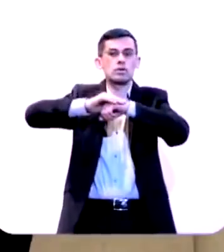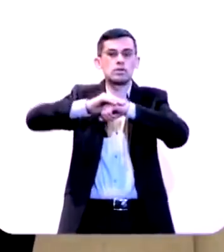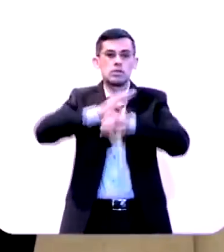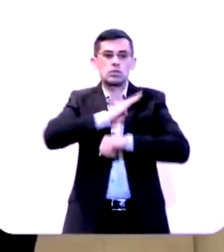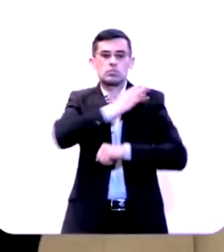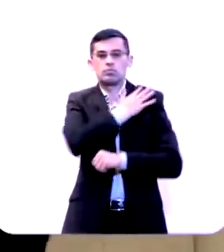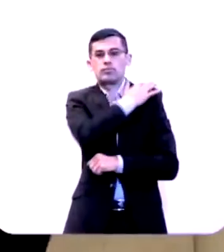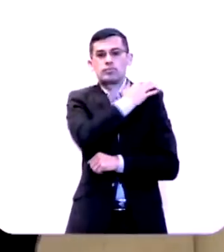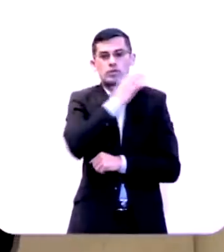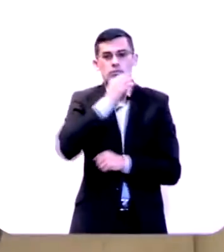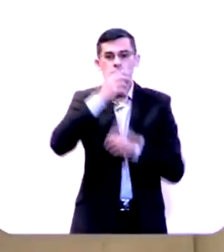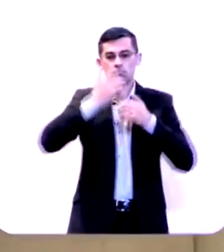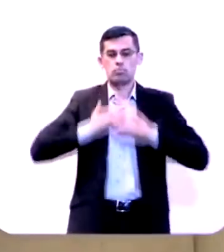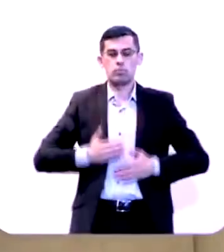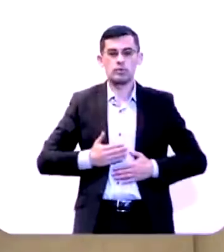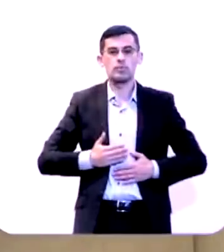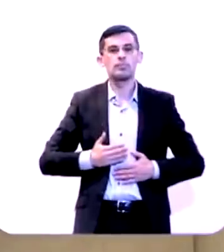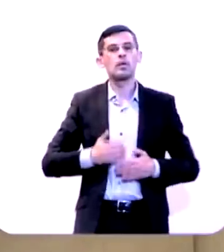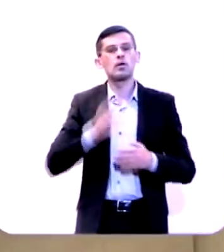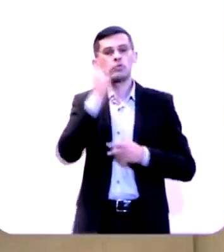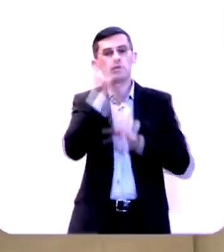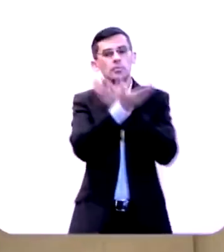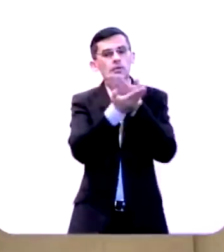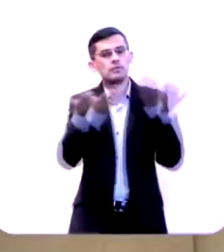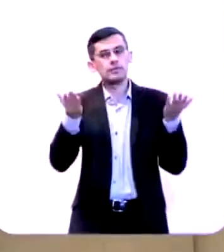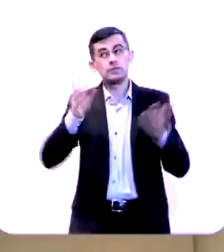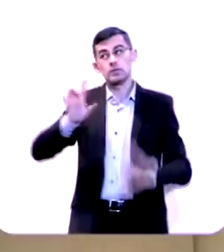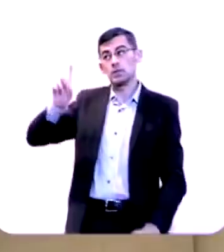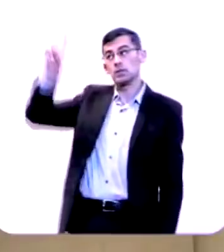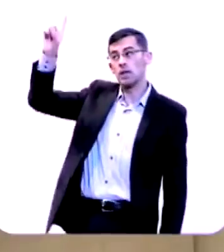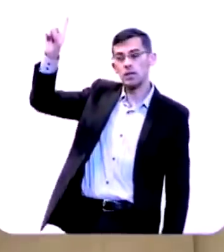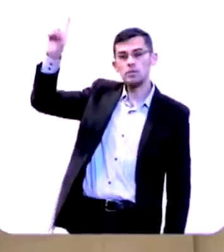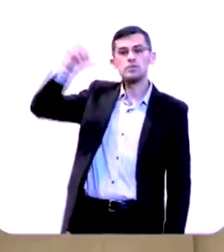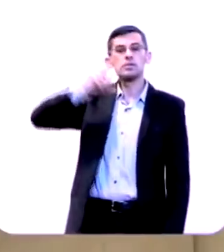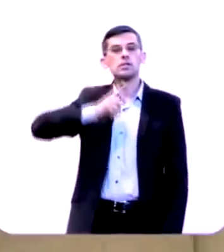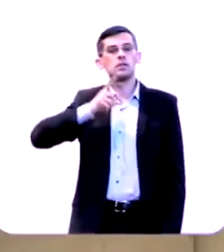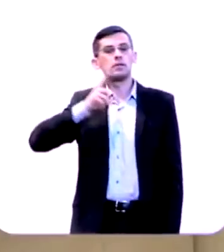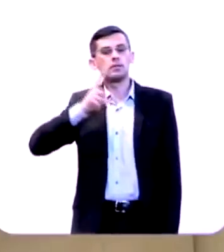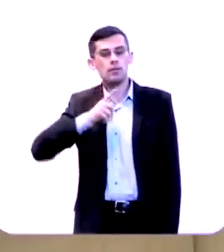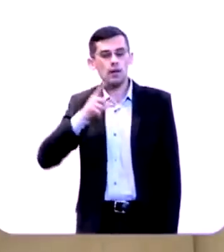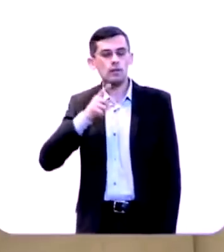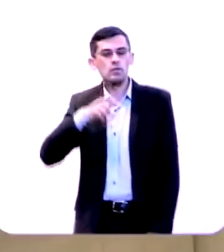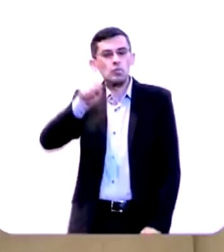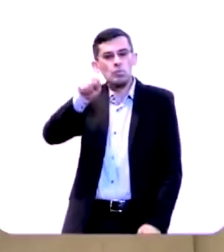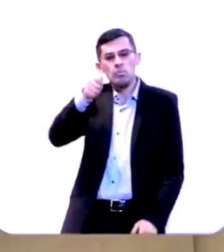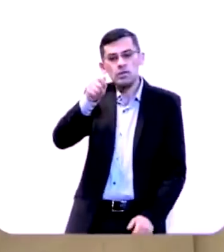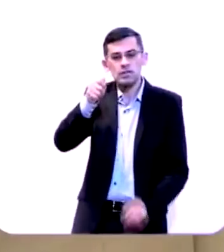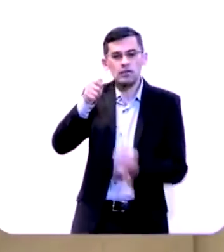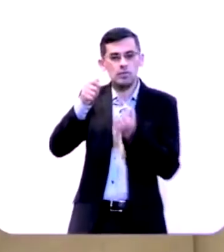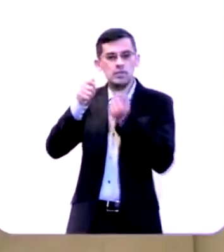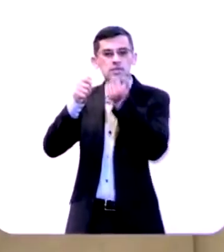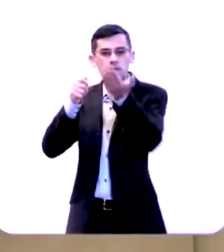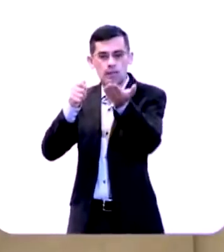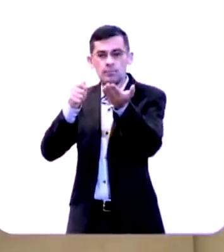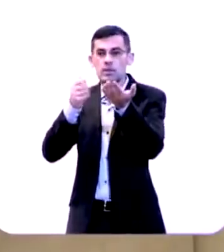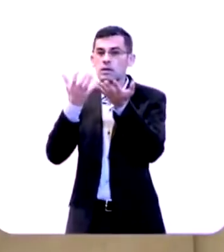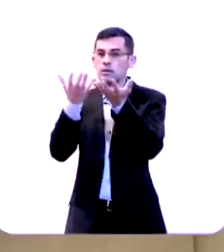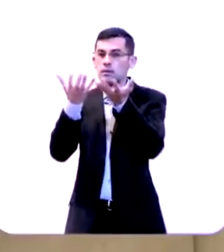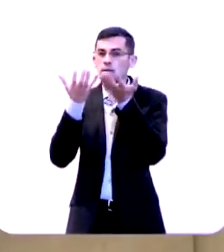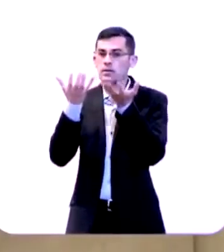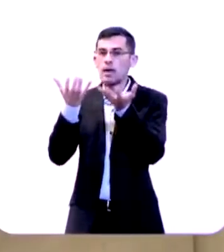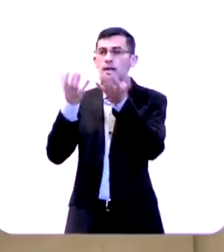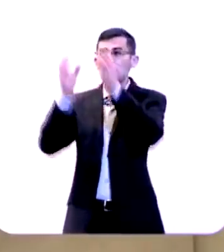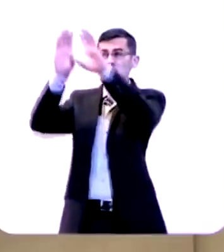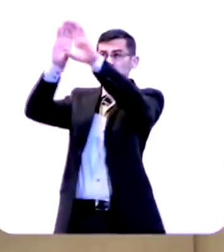um exército humano eu quero dizer para você que Deus tem uma chave para você e ele quer abrir